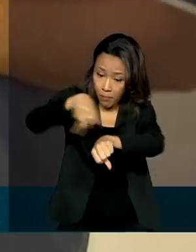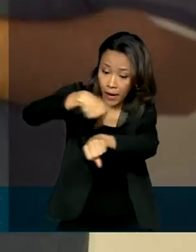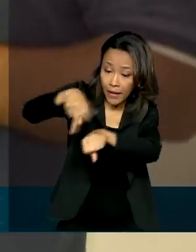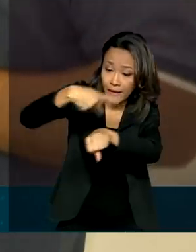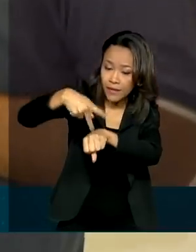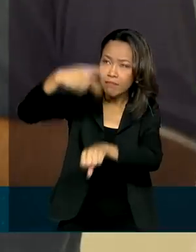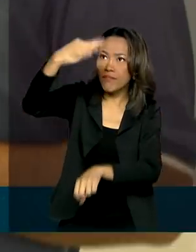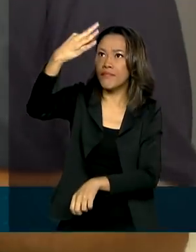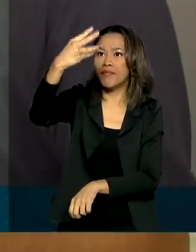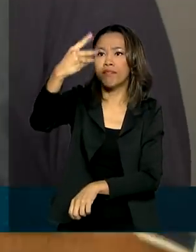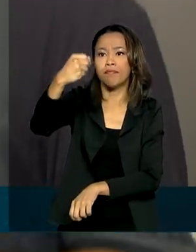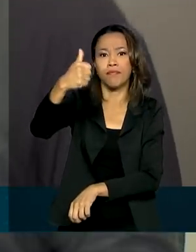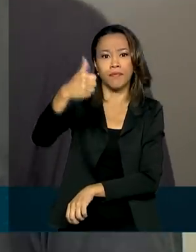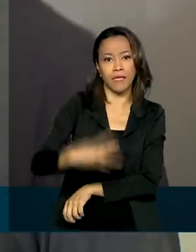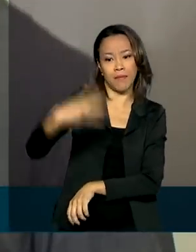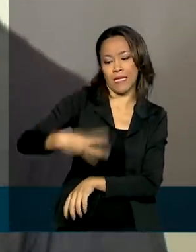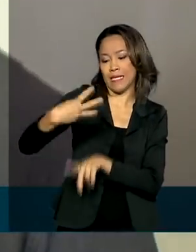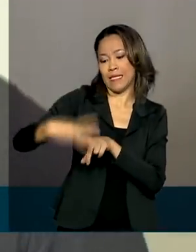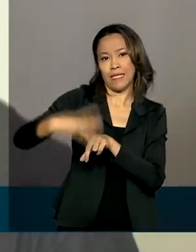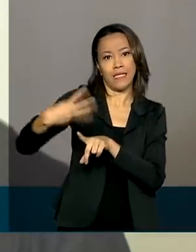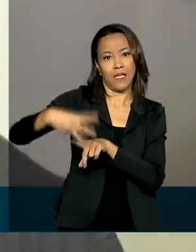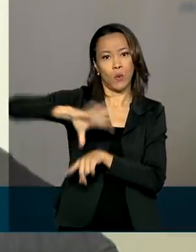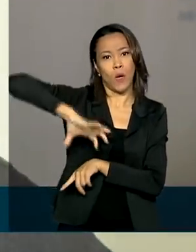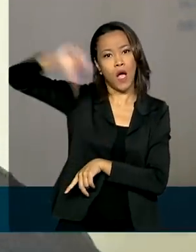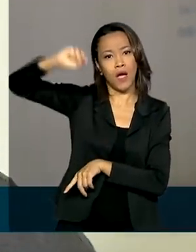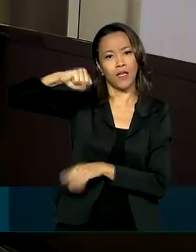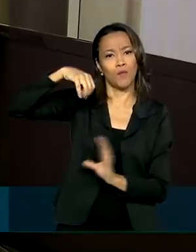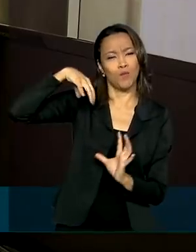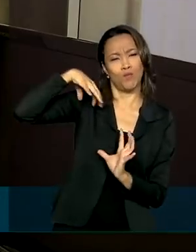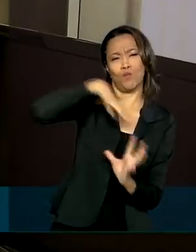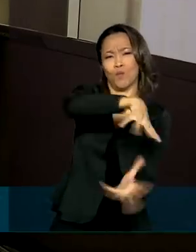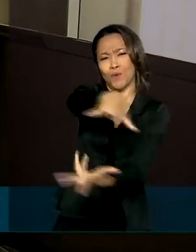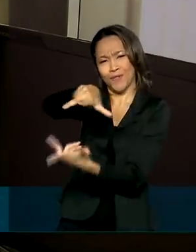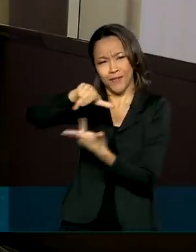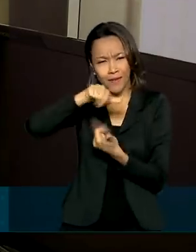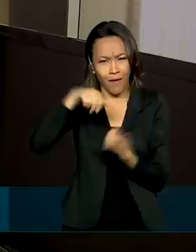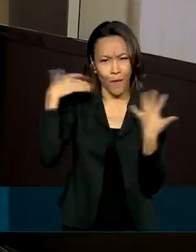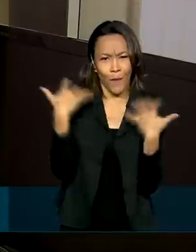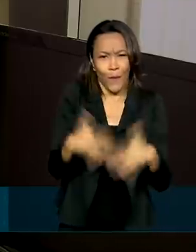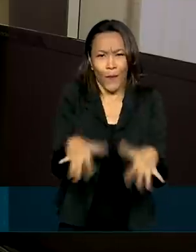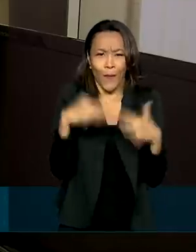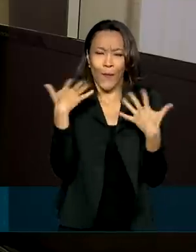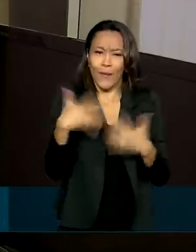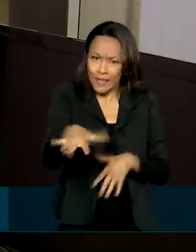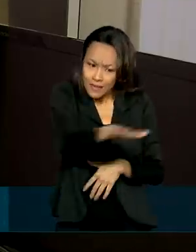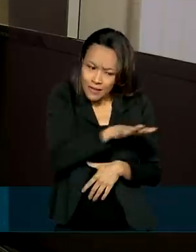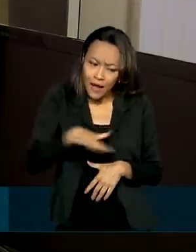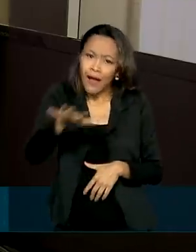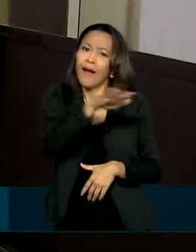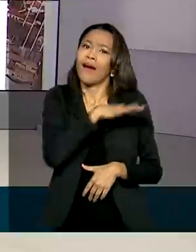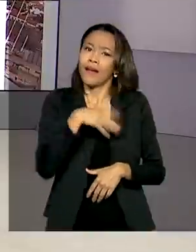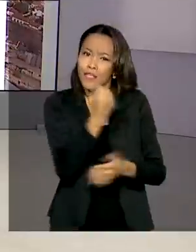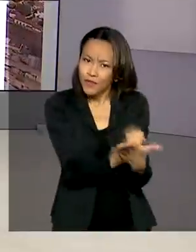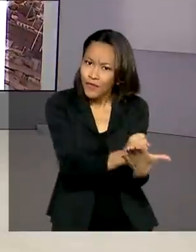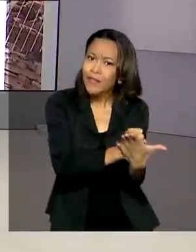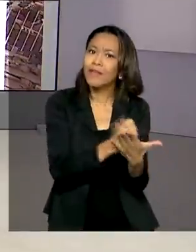13ª posição no ranking mundial de nações com maior faturamento nesse setor.